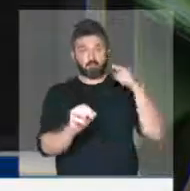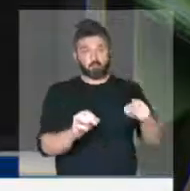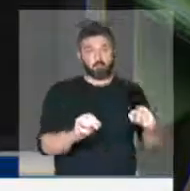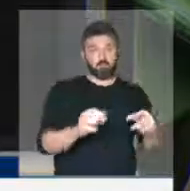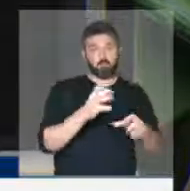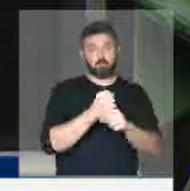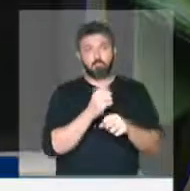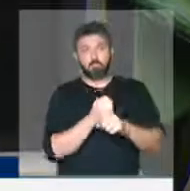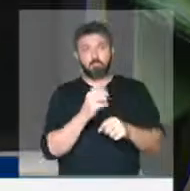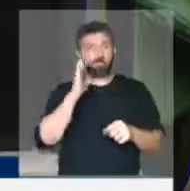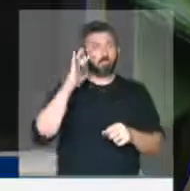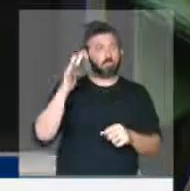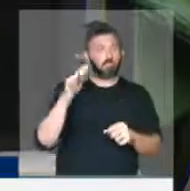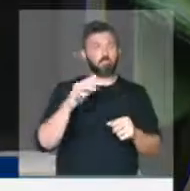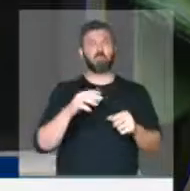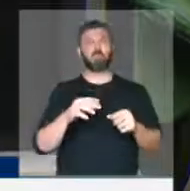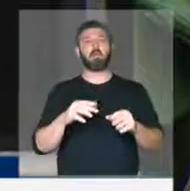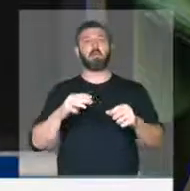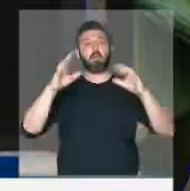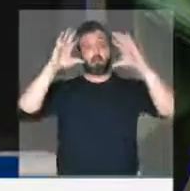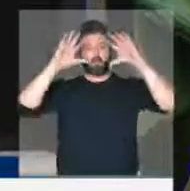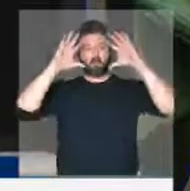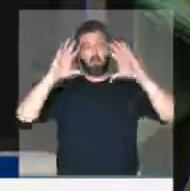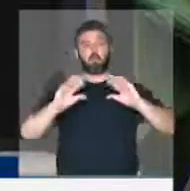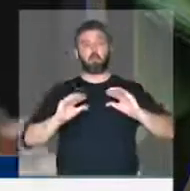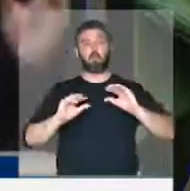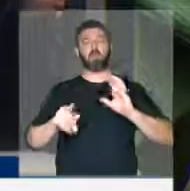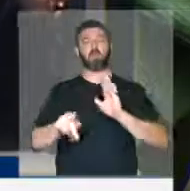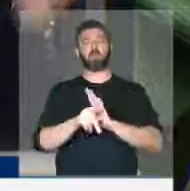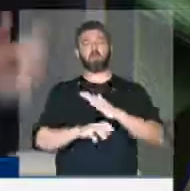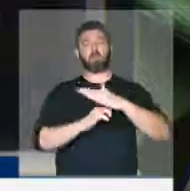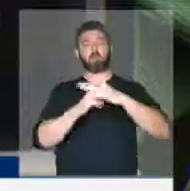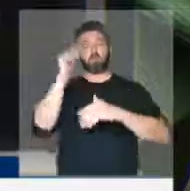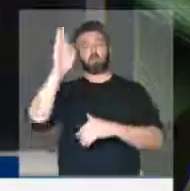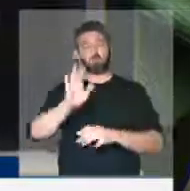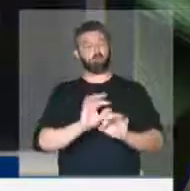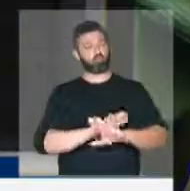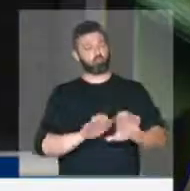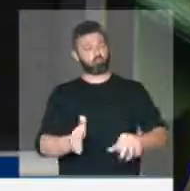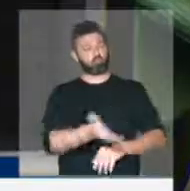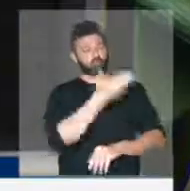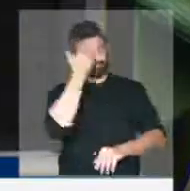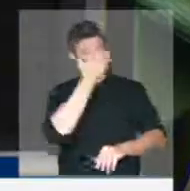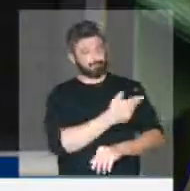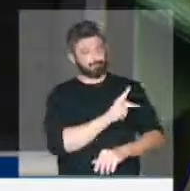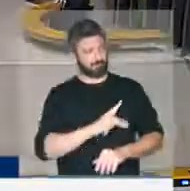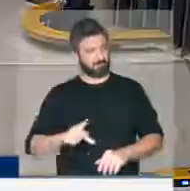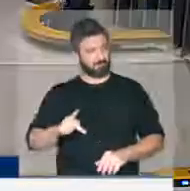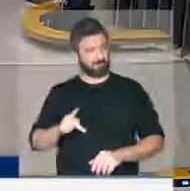ser, portanto, dado maior tranquilidade ao empresariado brasileiro. Era só, senhor presidente. Obrigado, nobre deputado.